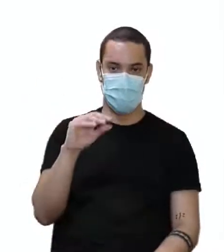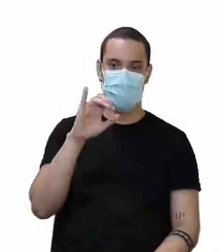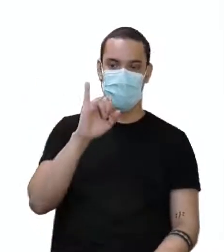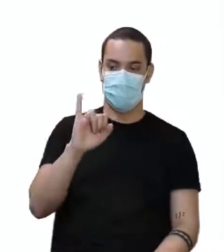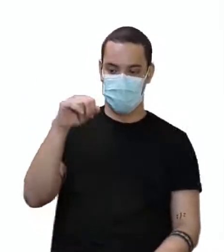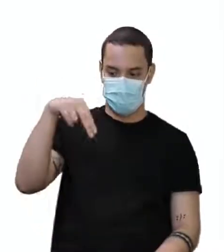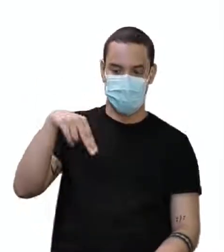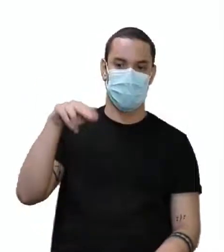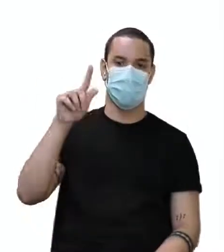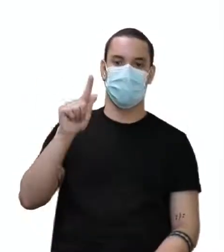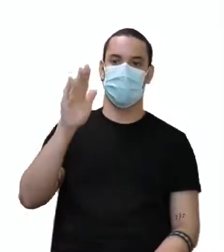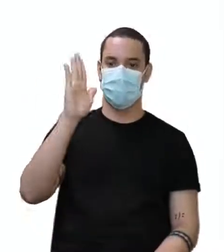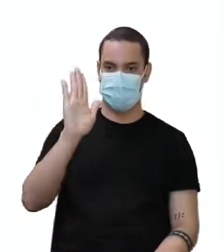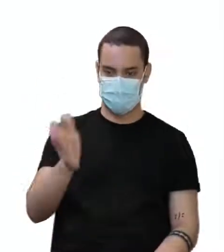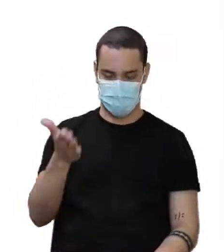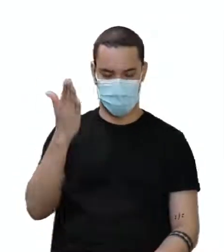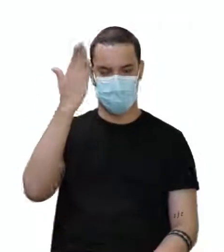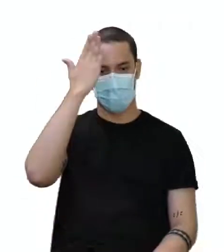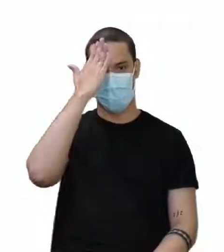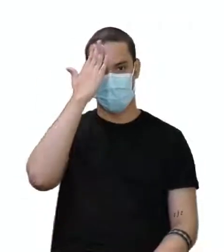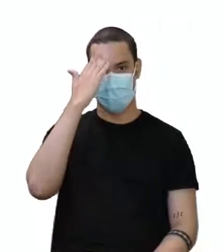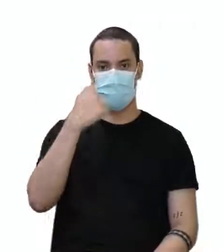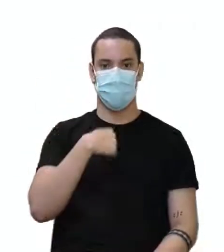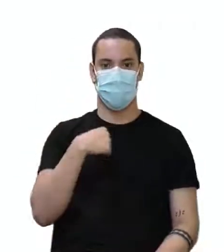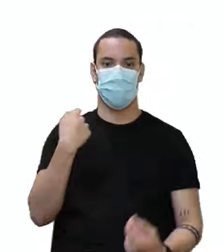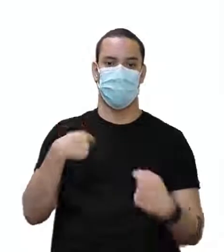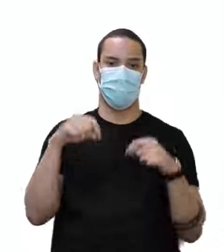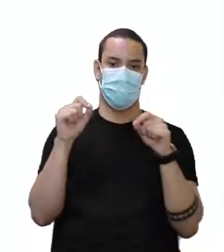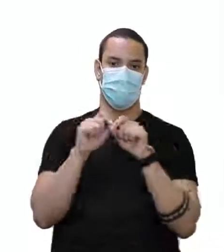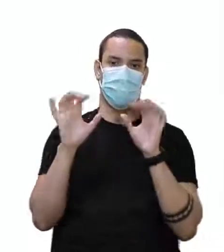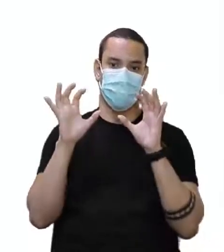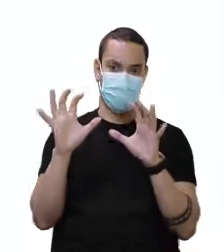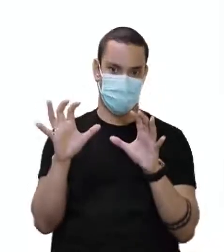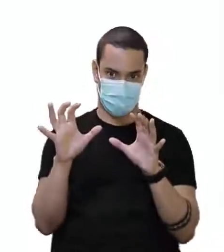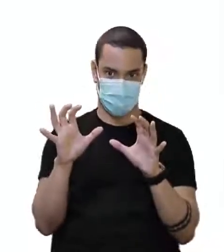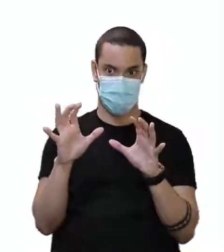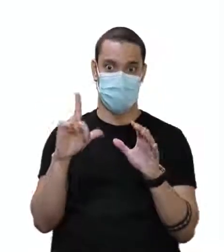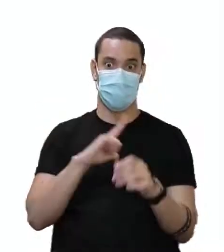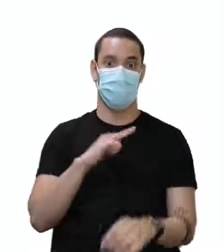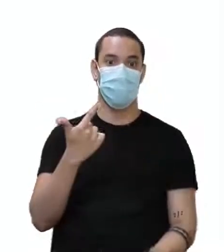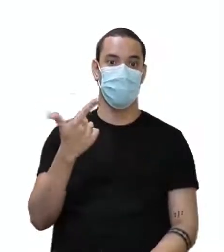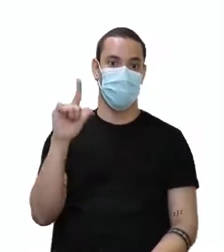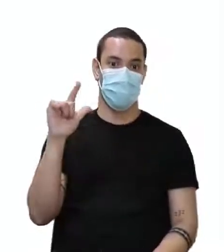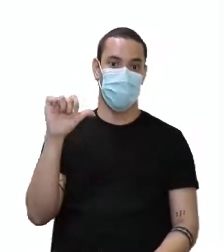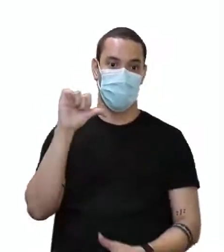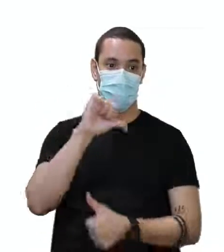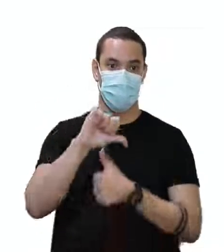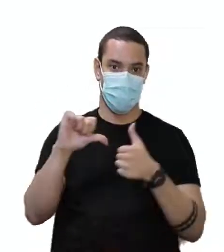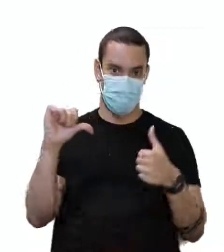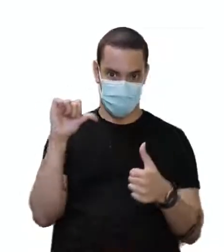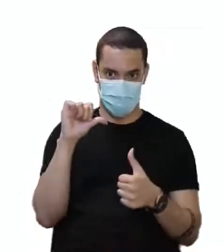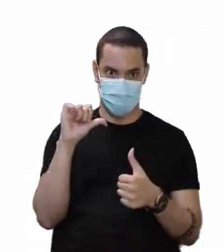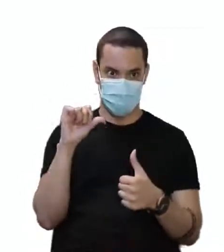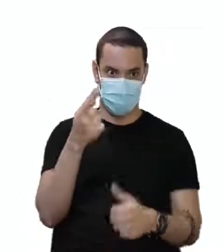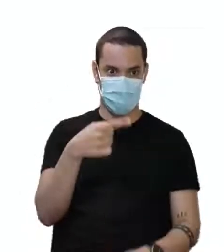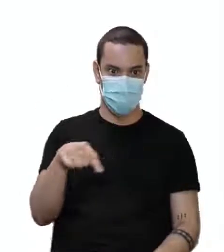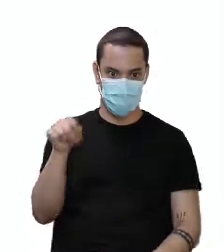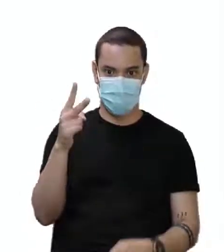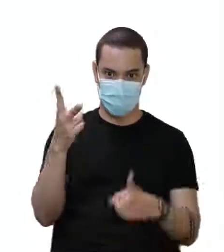que você já sabe que eu vou ter que fazer isso no past continuous, houve uma outra mudança aí. Alguém também notou?